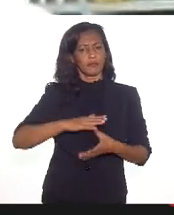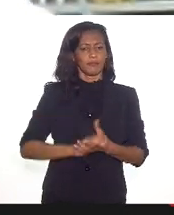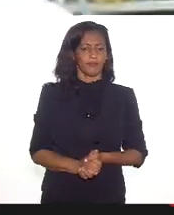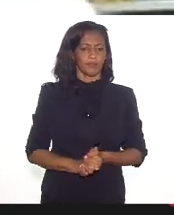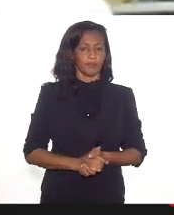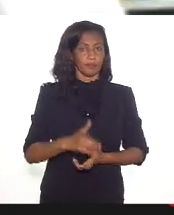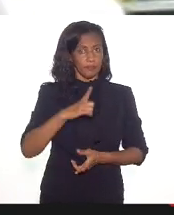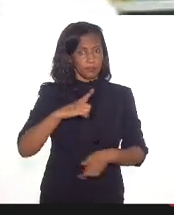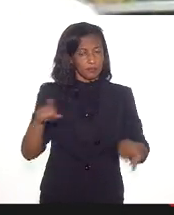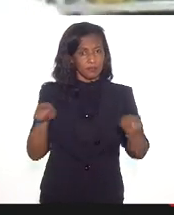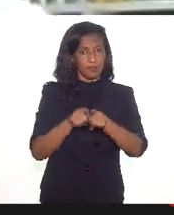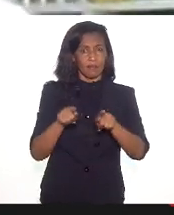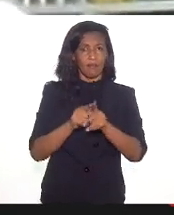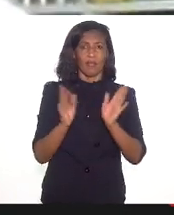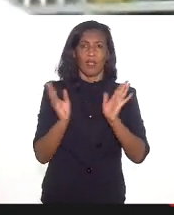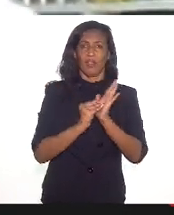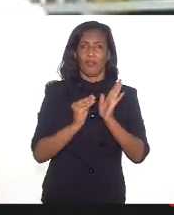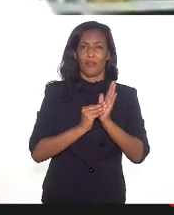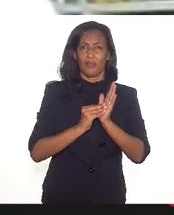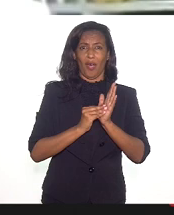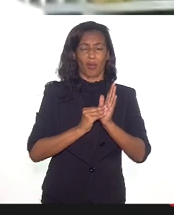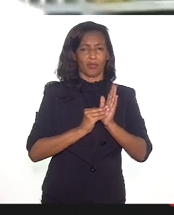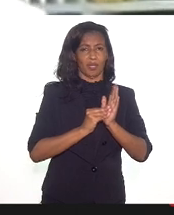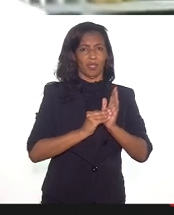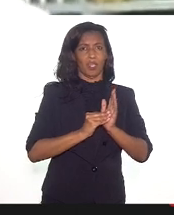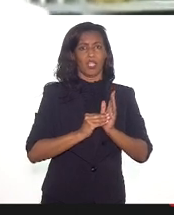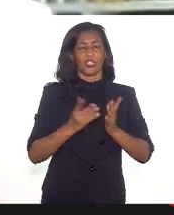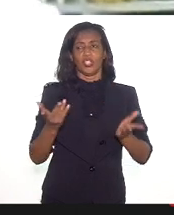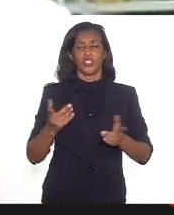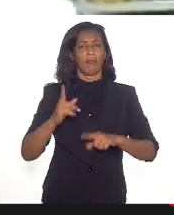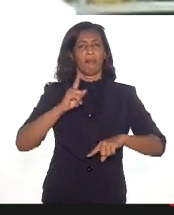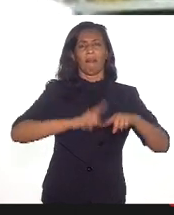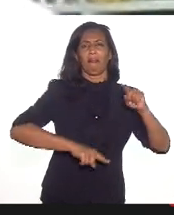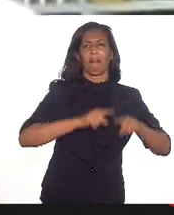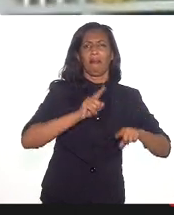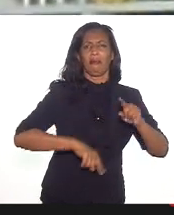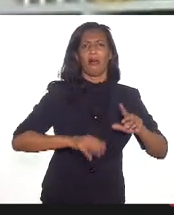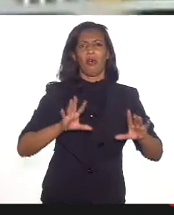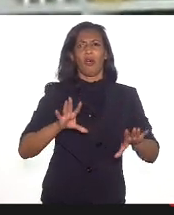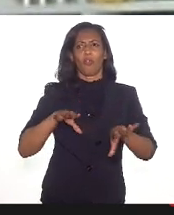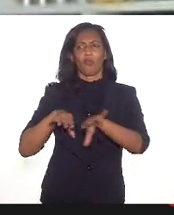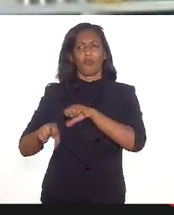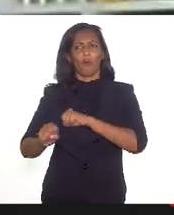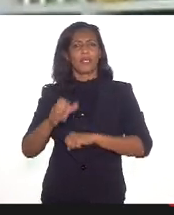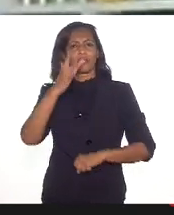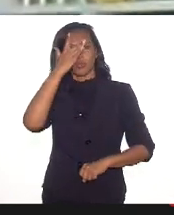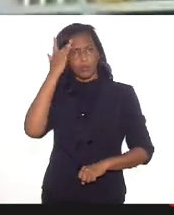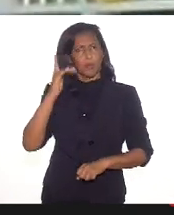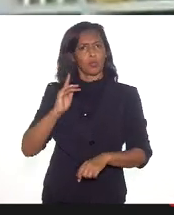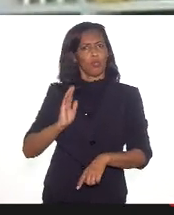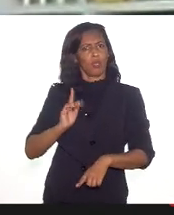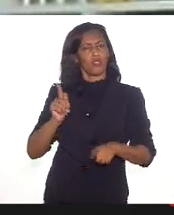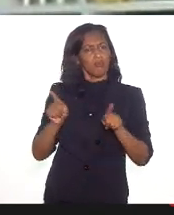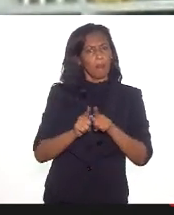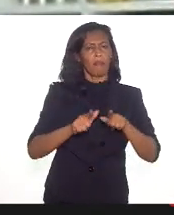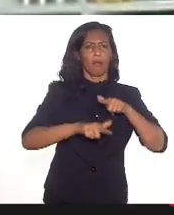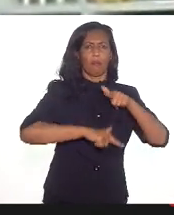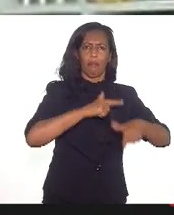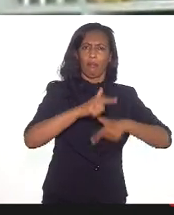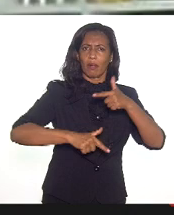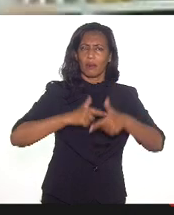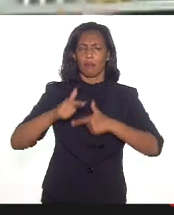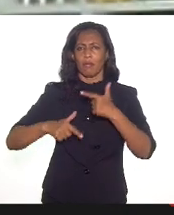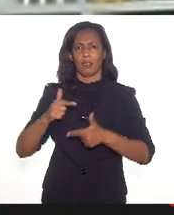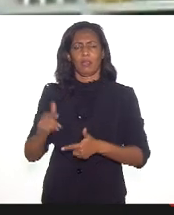Temos aí também a falta de ferramentas tecnológicas, e formação de pessoal para potencializar essas ferramentas, já que a gente está falando